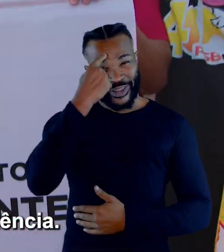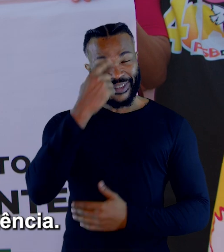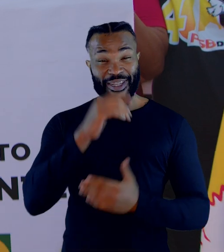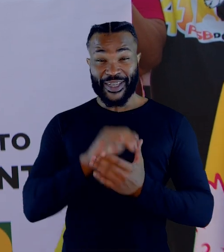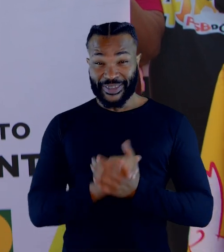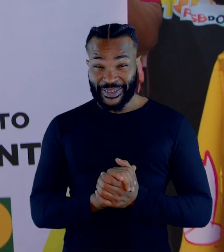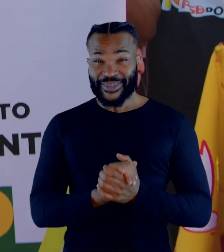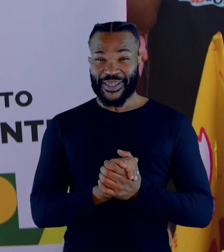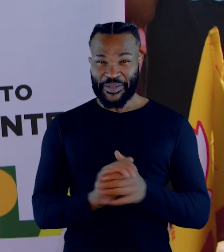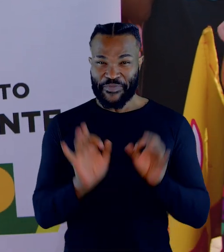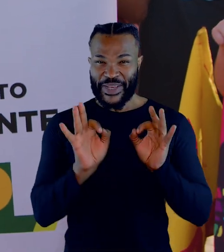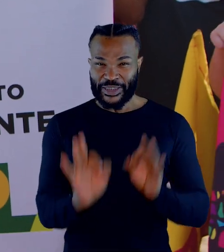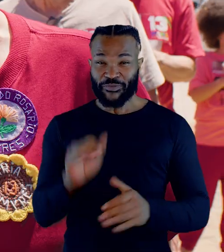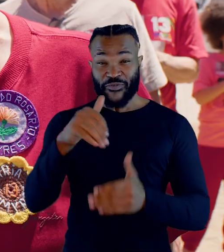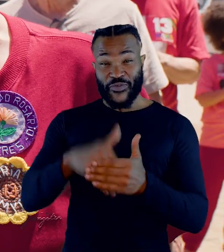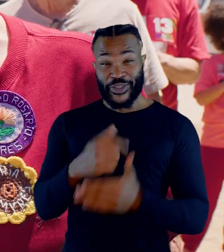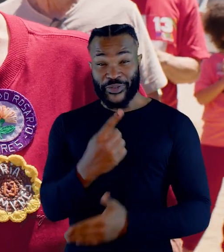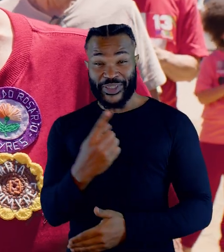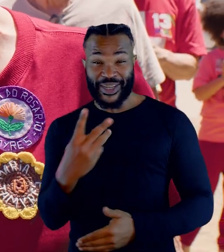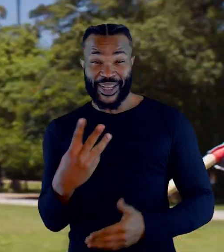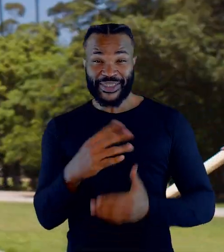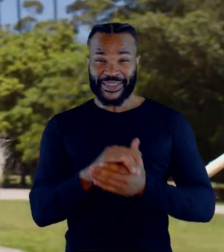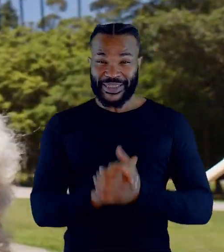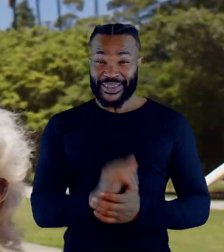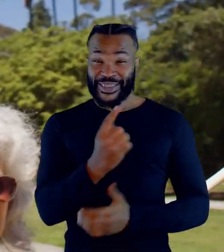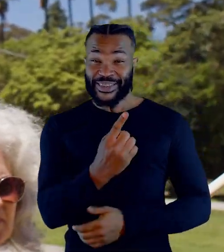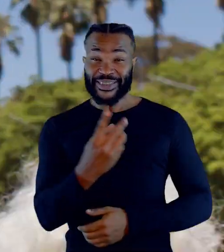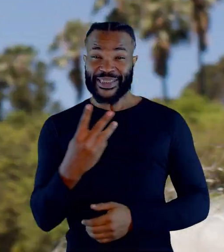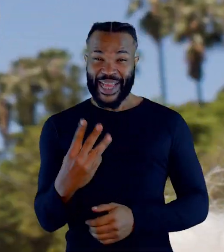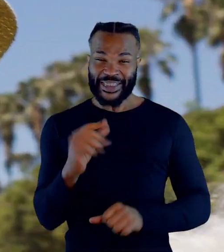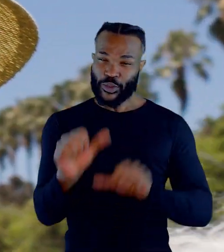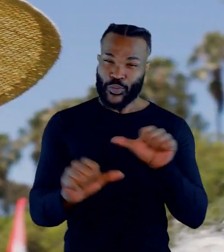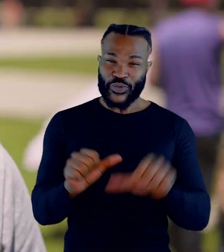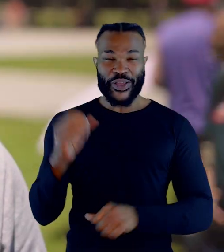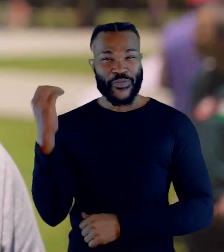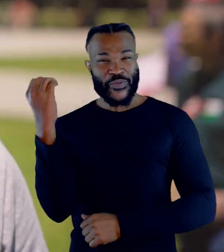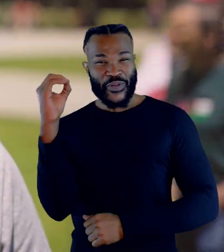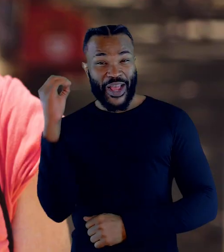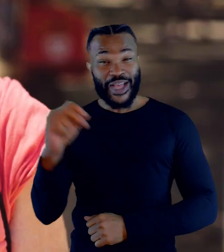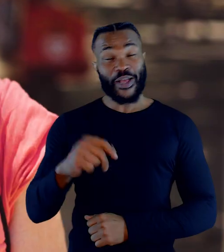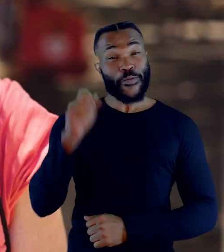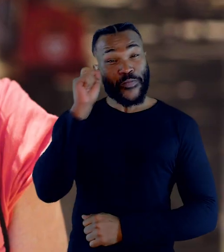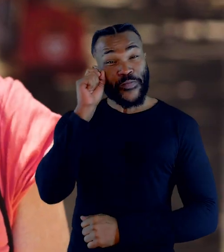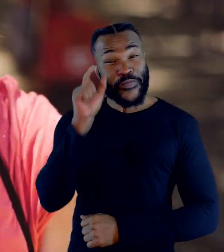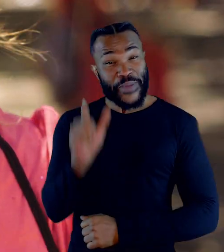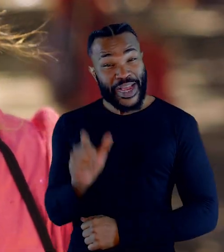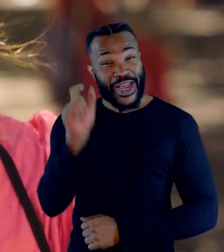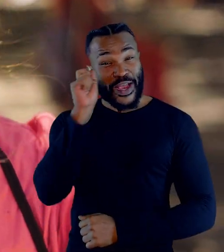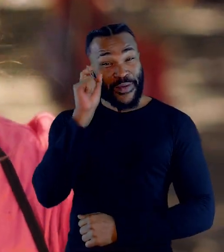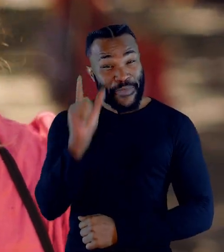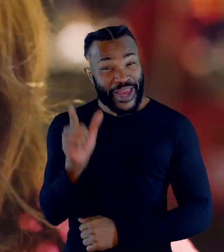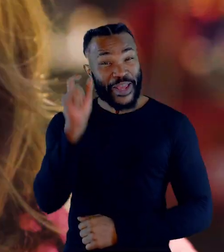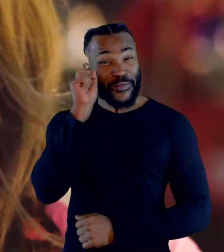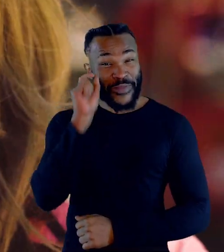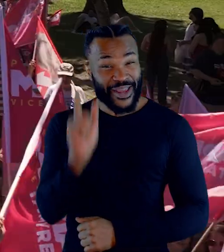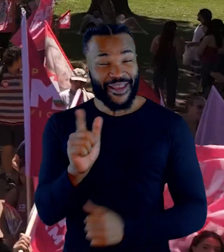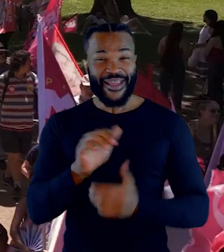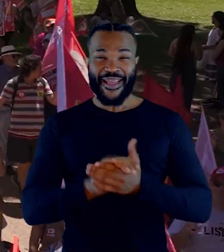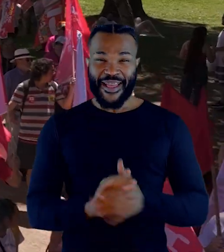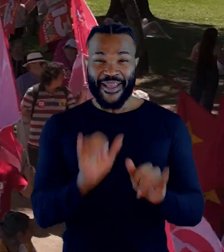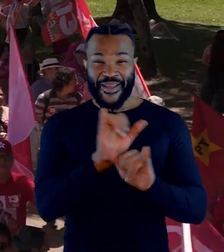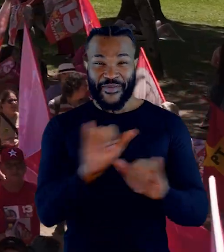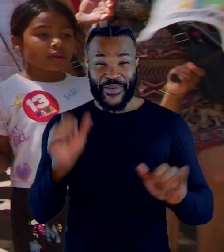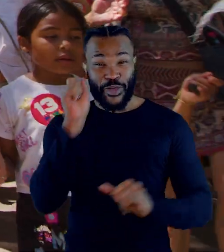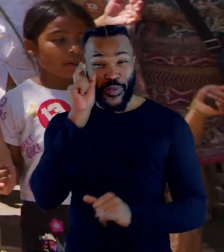consciência. No dia 17, vou votar no 13. É 13 para mudar Porto Alegre. É Maria, é Maria e é Maria.